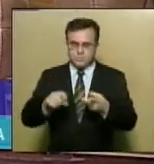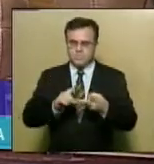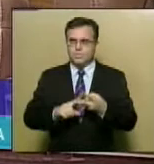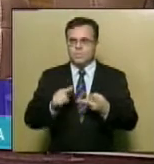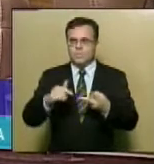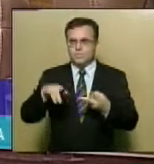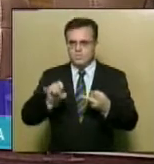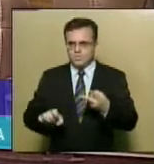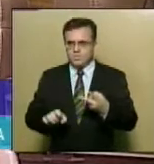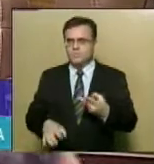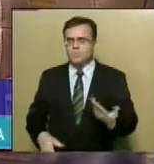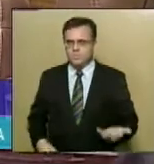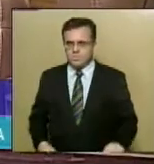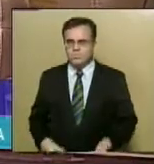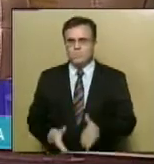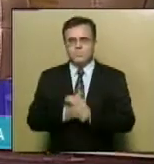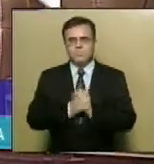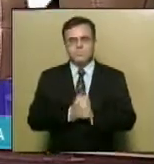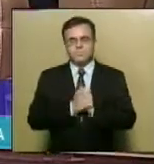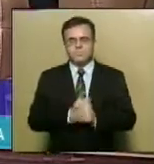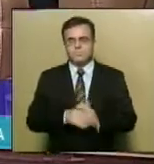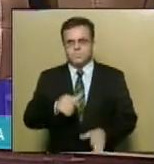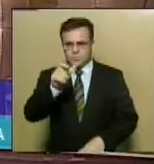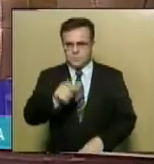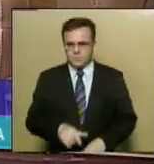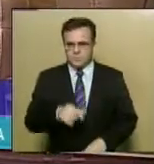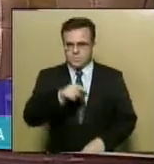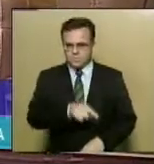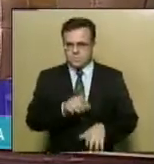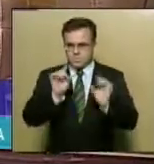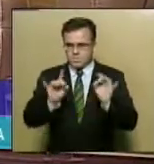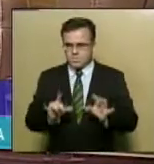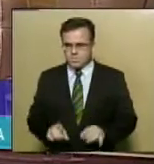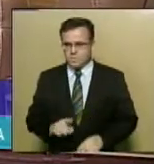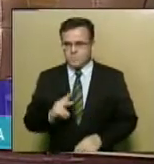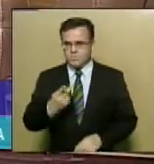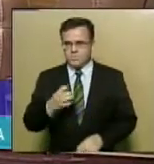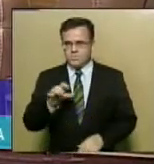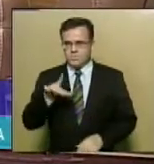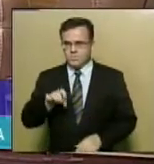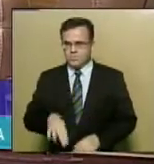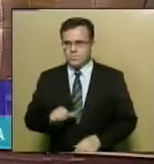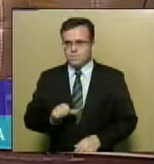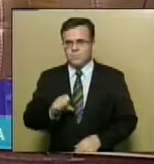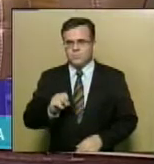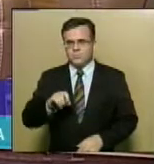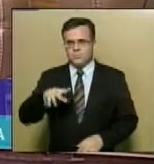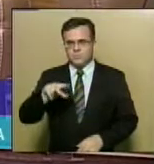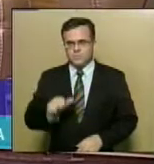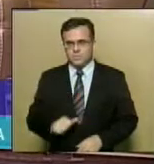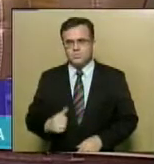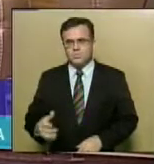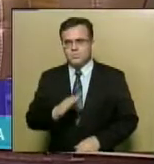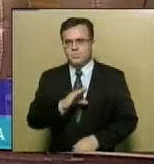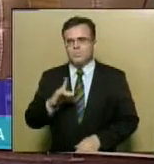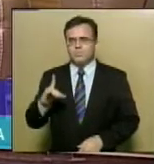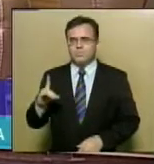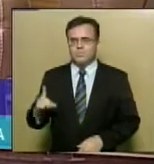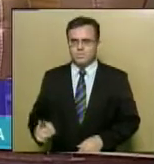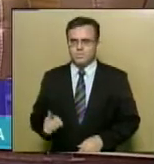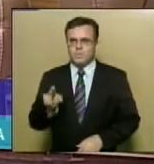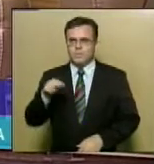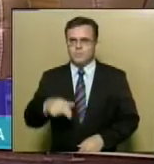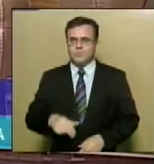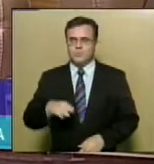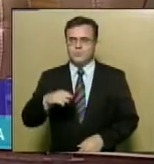Garibaldi Mendonça. Congratulações à ilustríssima senhora Helena Oliveira da Silva, coordenadora da Unicef